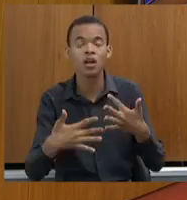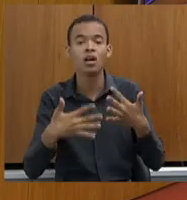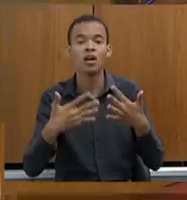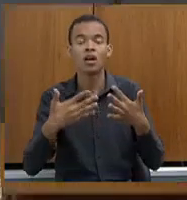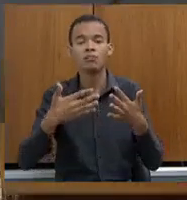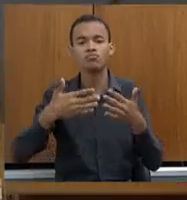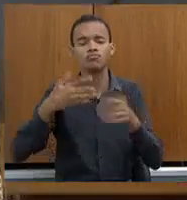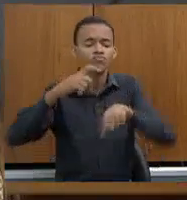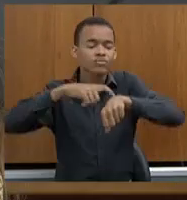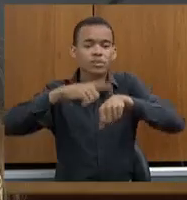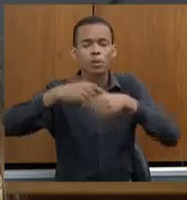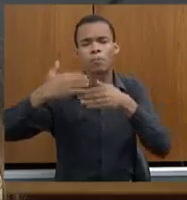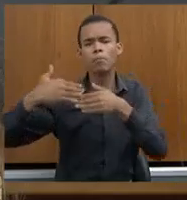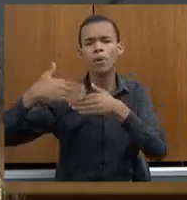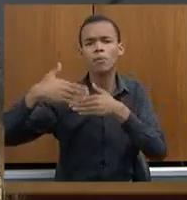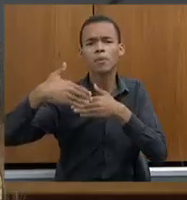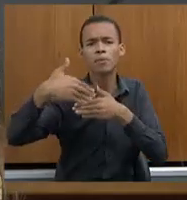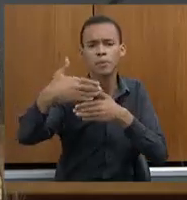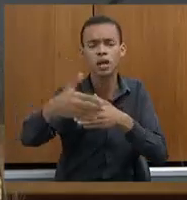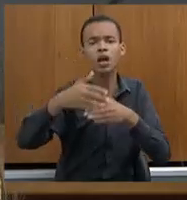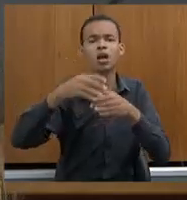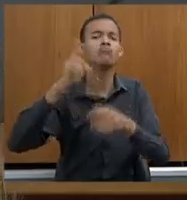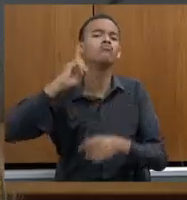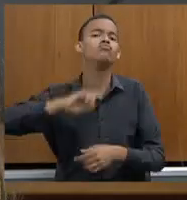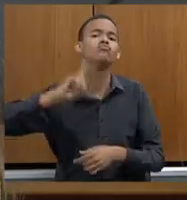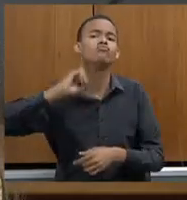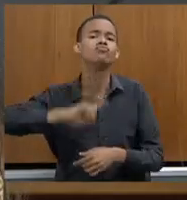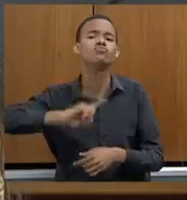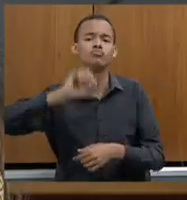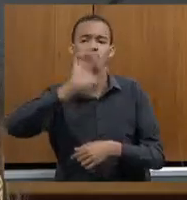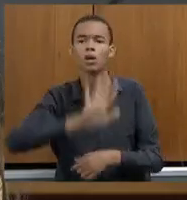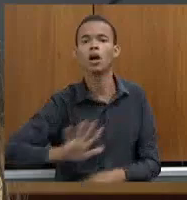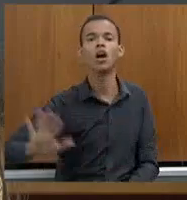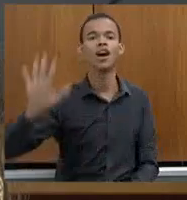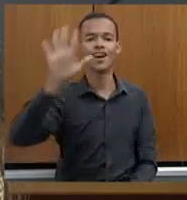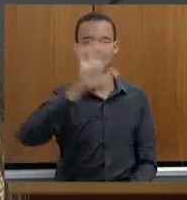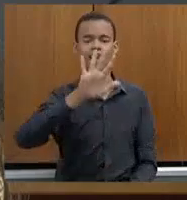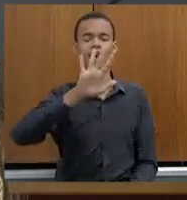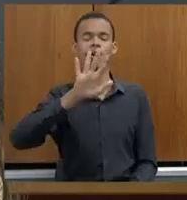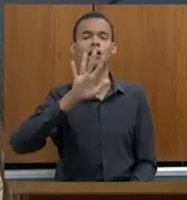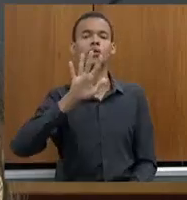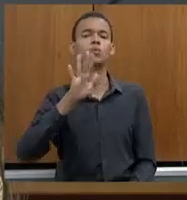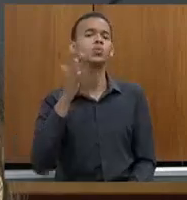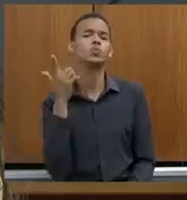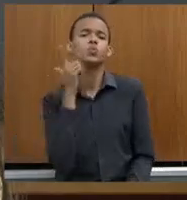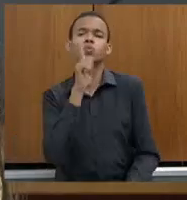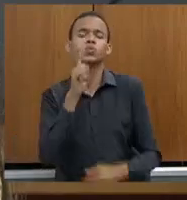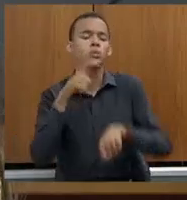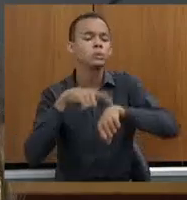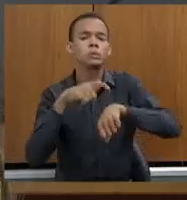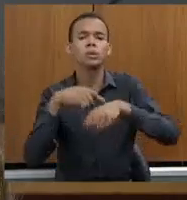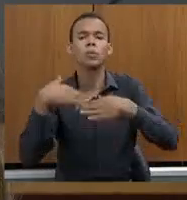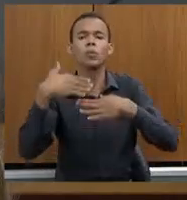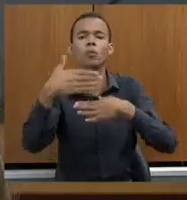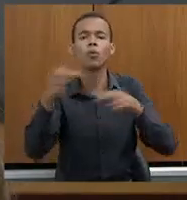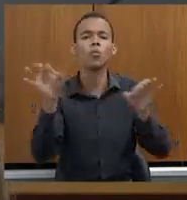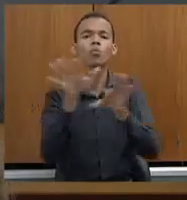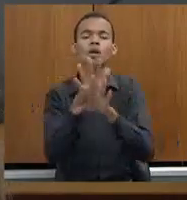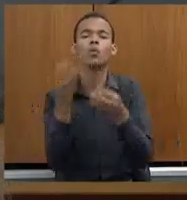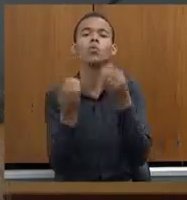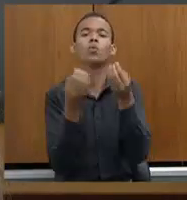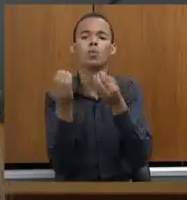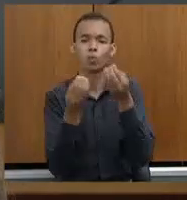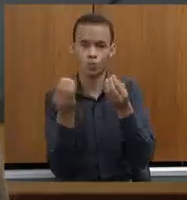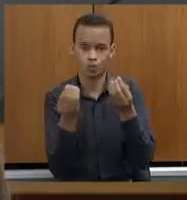teremos isso de forma integral, abrangendo todo o nosso Estado e acontecendo de forma muito efetiva.